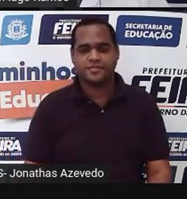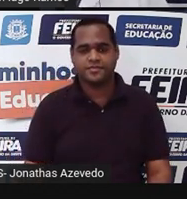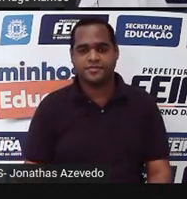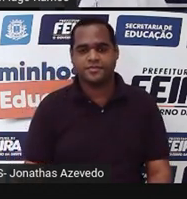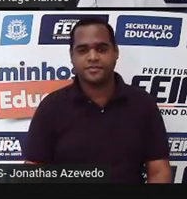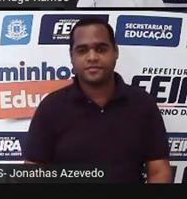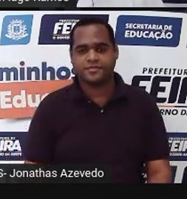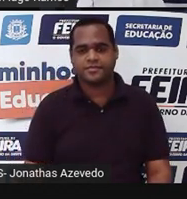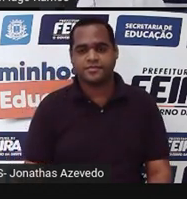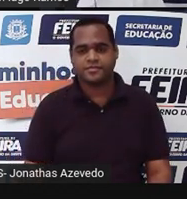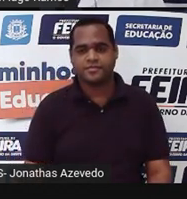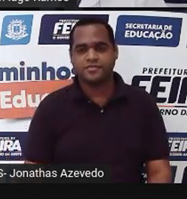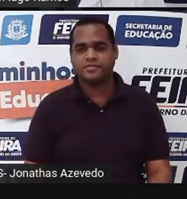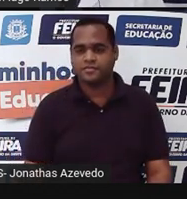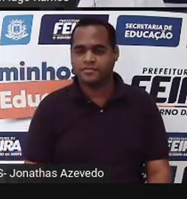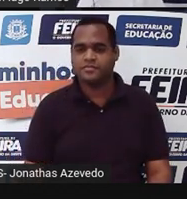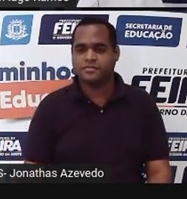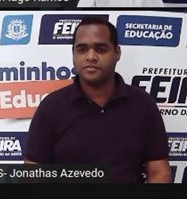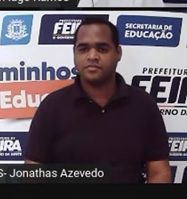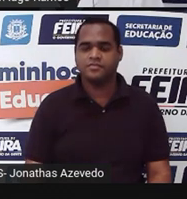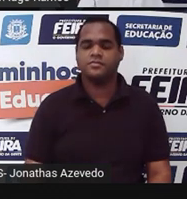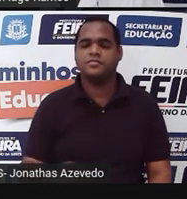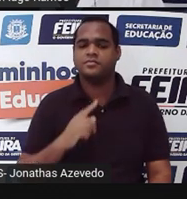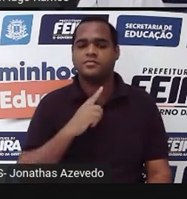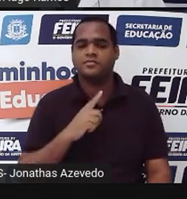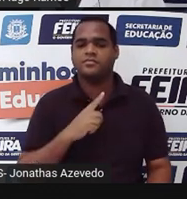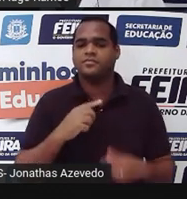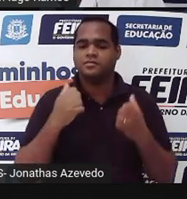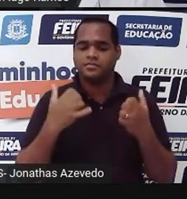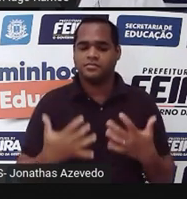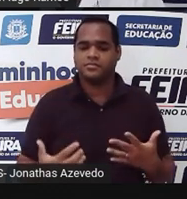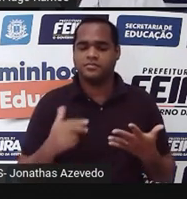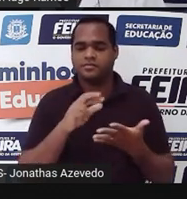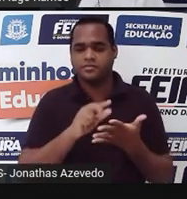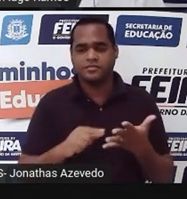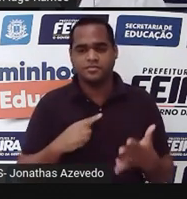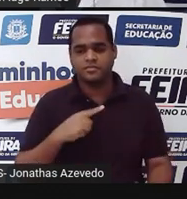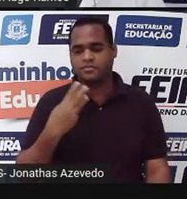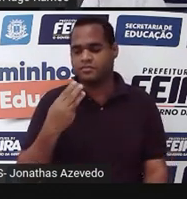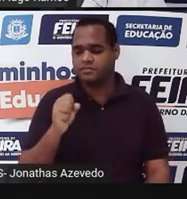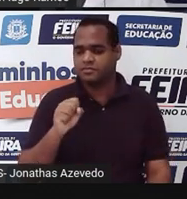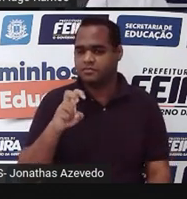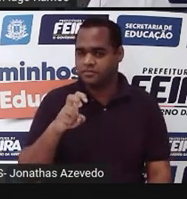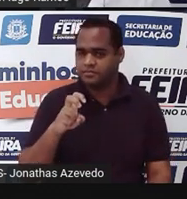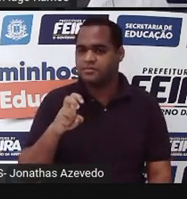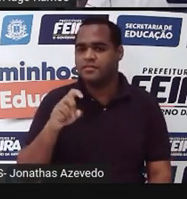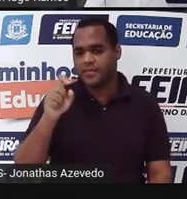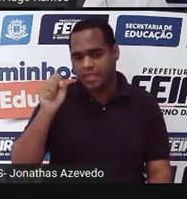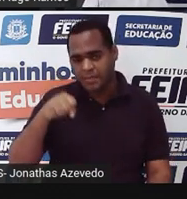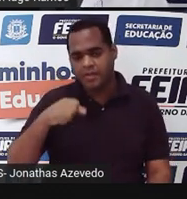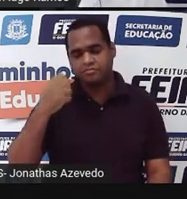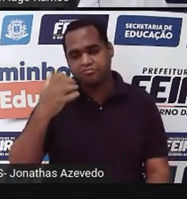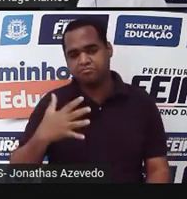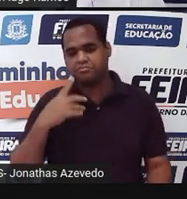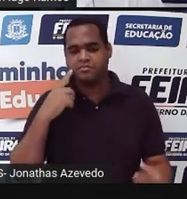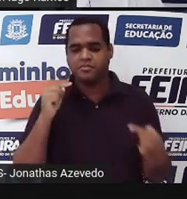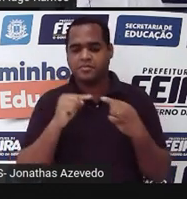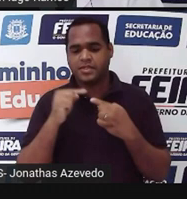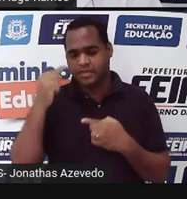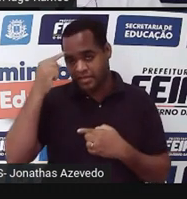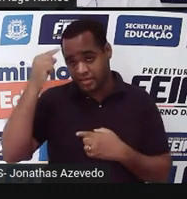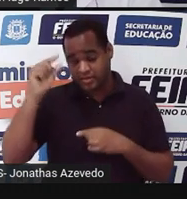ali duas situações diferentes. O correto é os 385, aplicando a ideia de